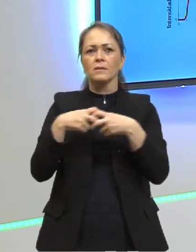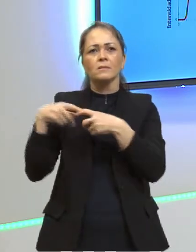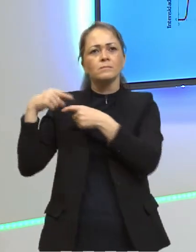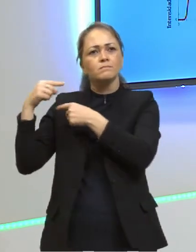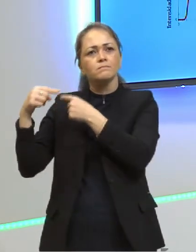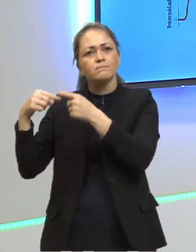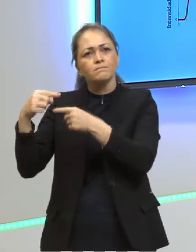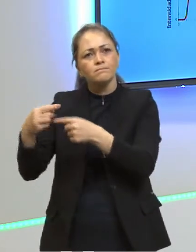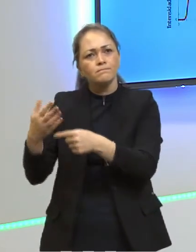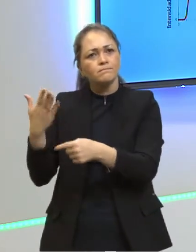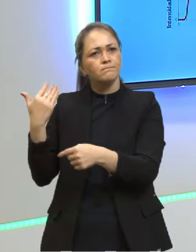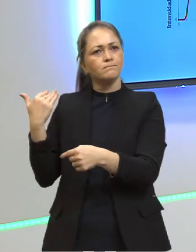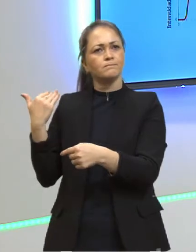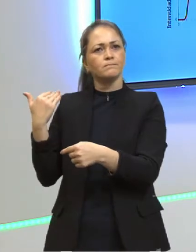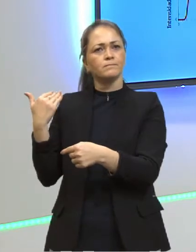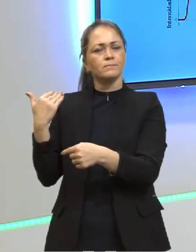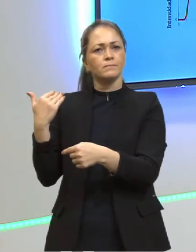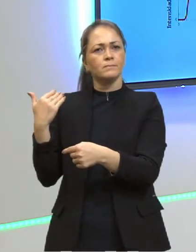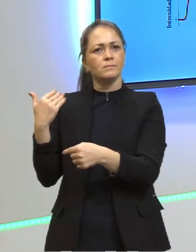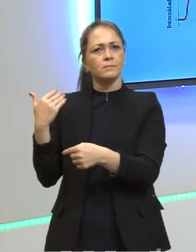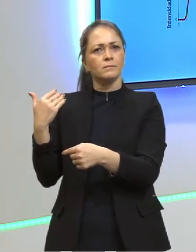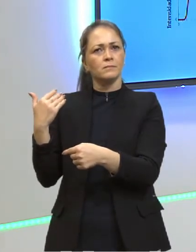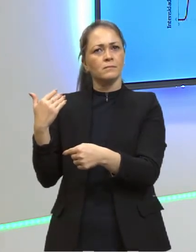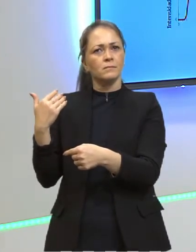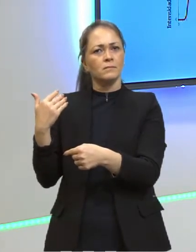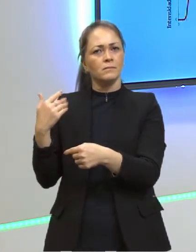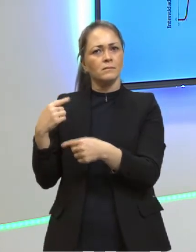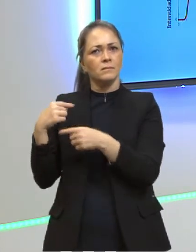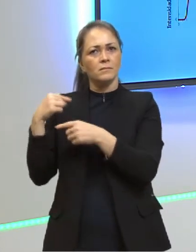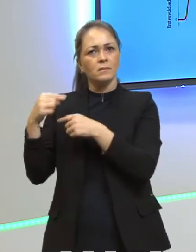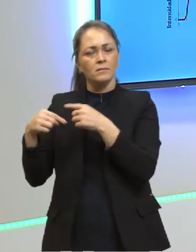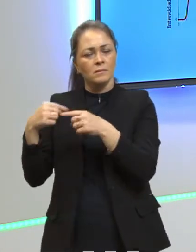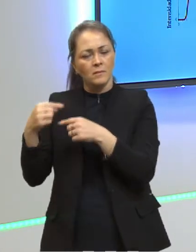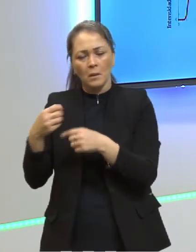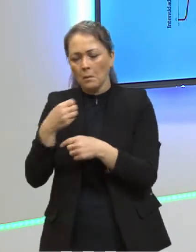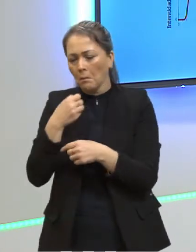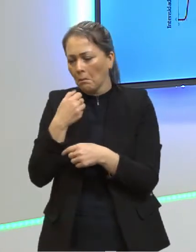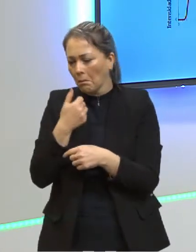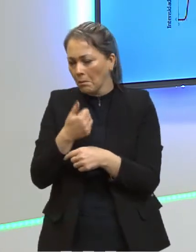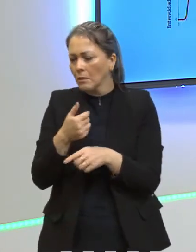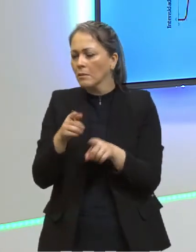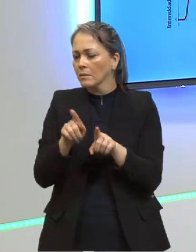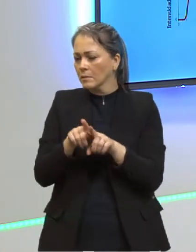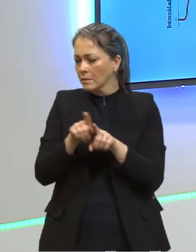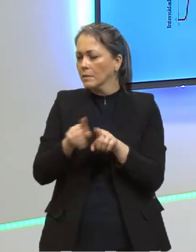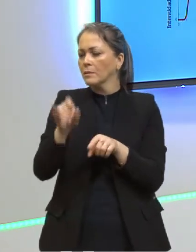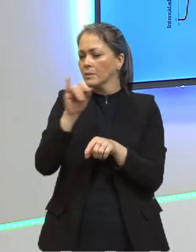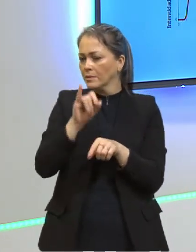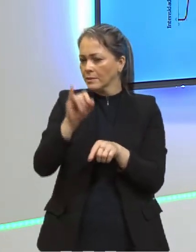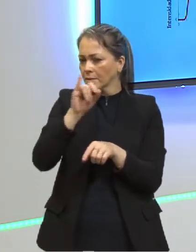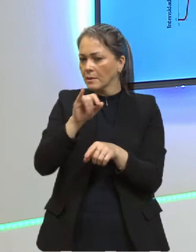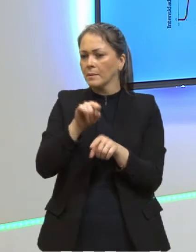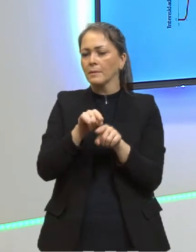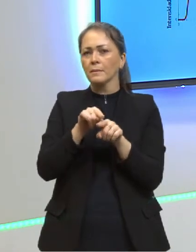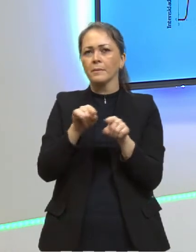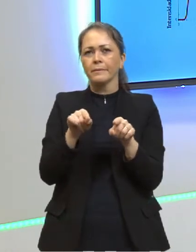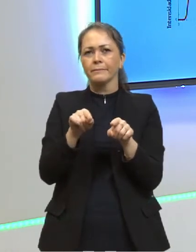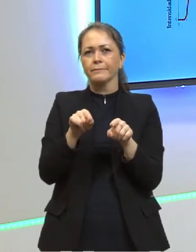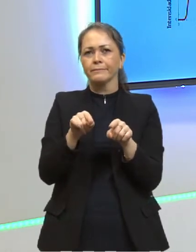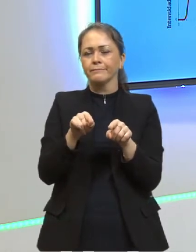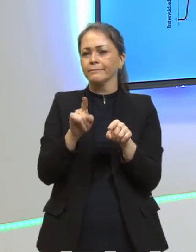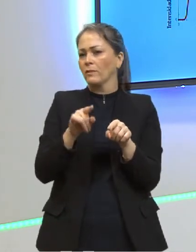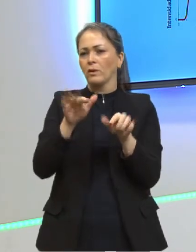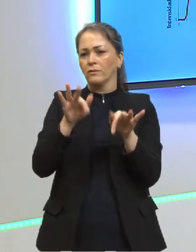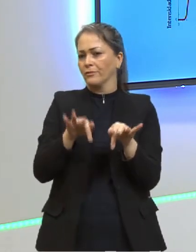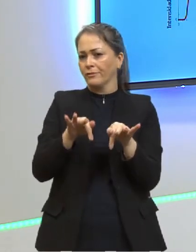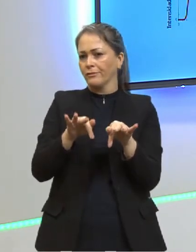ficado para trás, não que a física clássica não preste, pelo amor de Deus, a física clássica é muito importante, mas ela não era o final